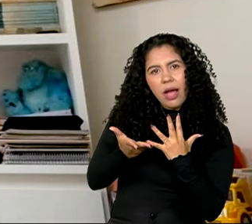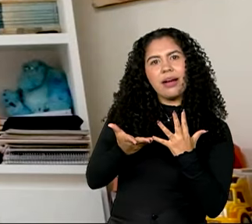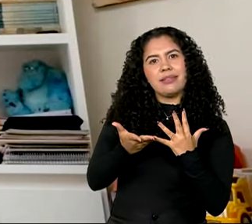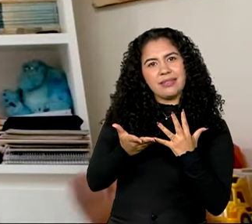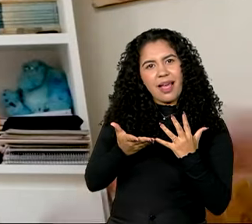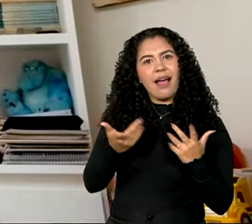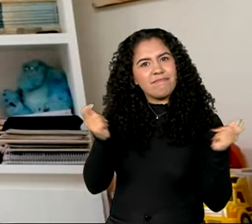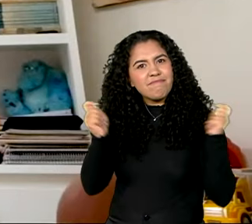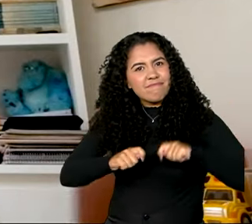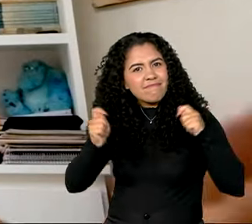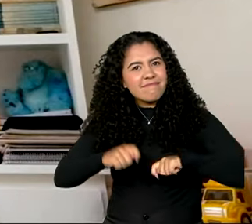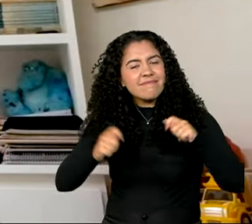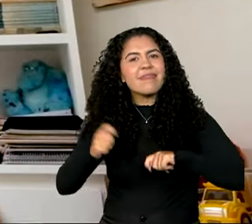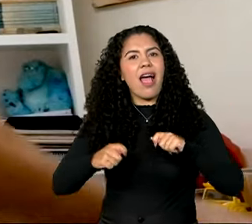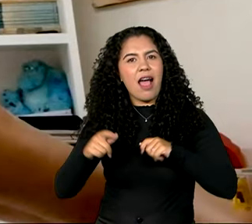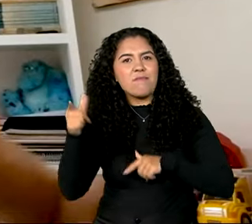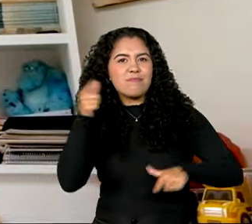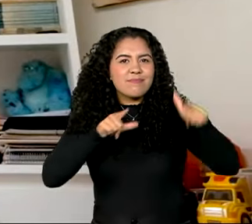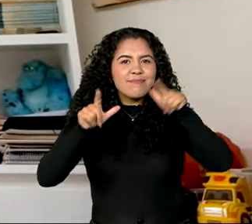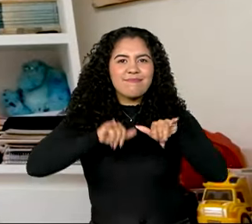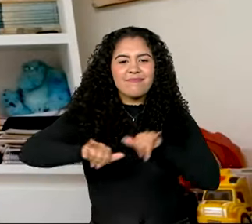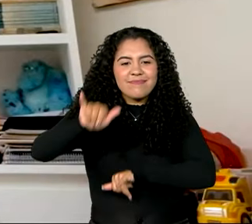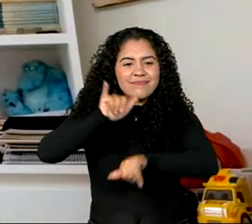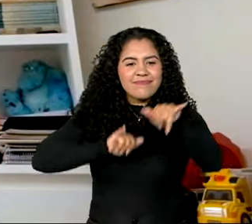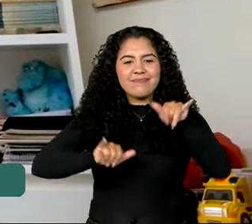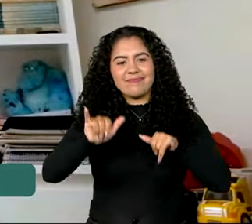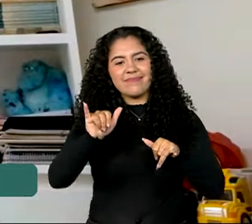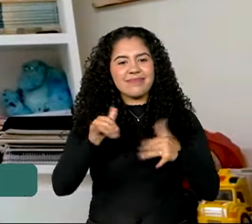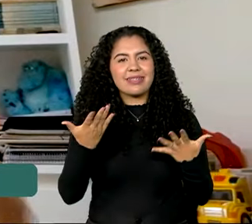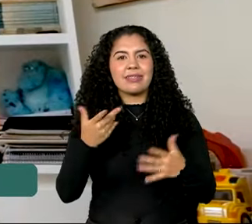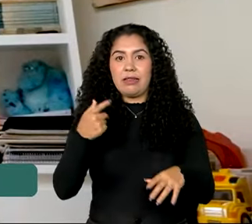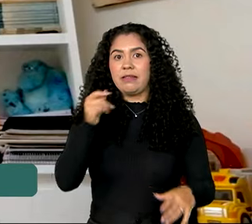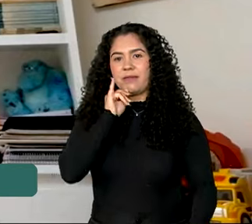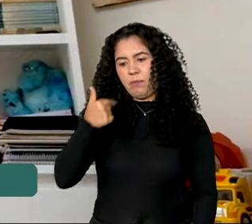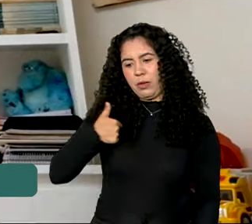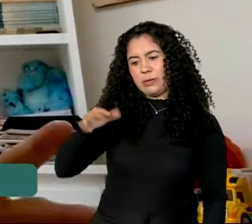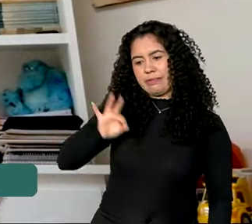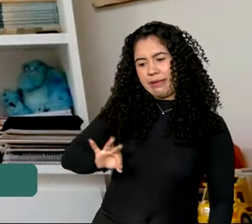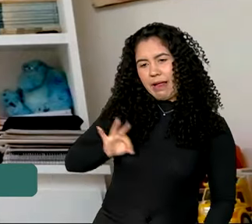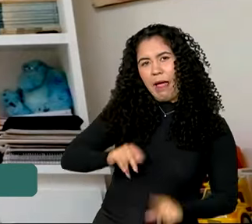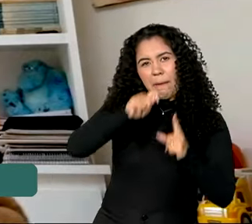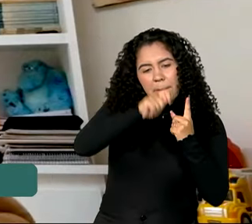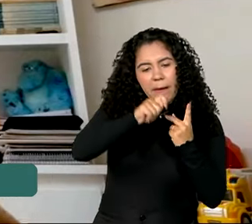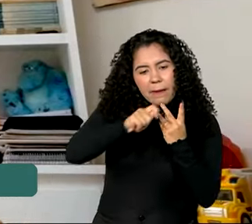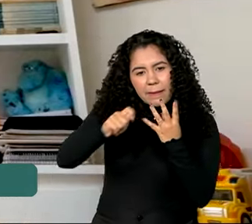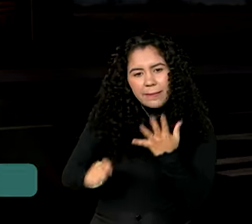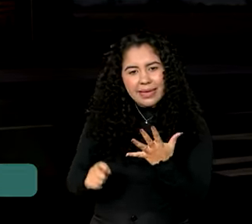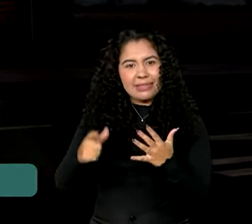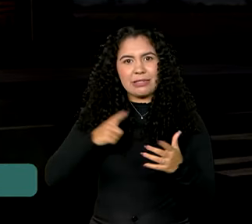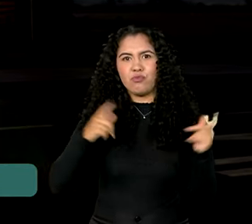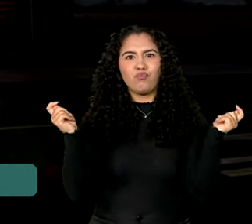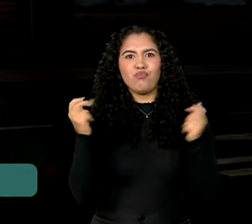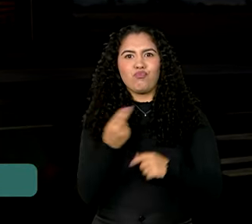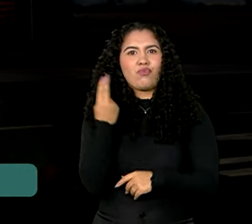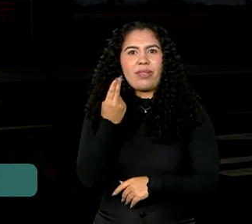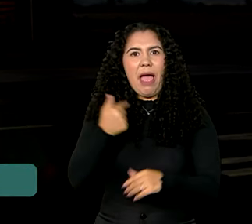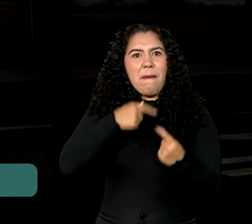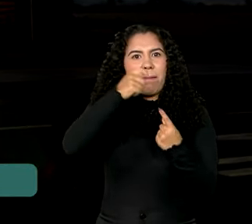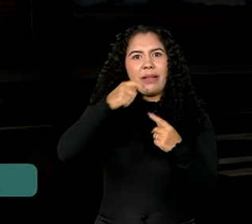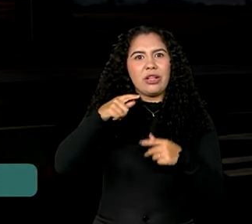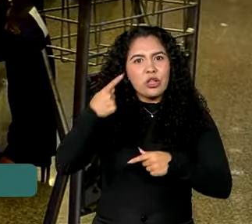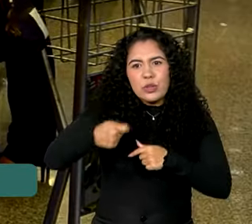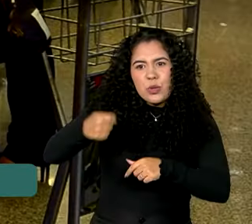Então, tem mais condições. gente tem mais condições que, uma vez que eu sou assalariada, Então, tem mais condições de fazer viagens. Agosto de